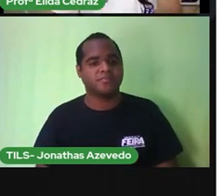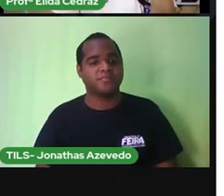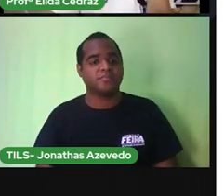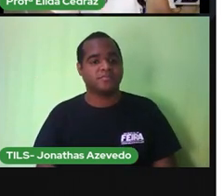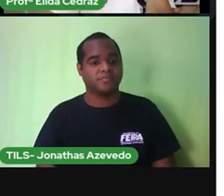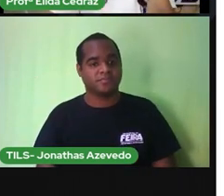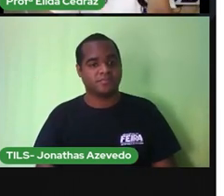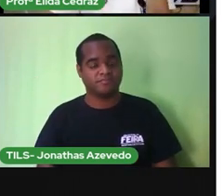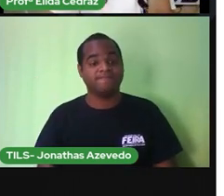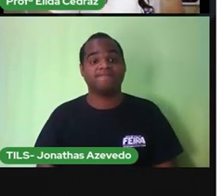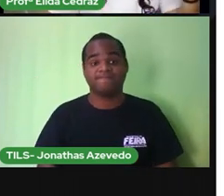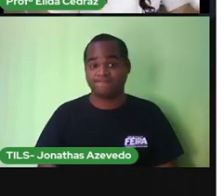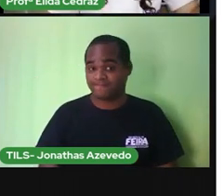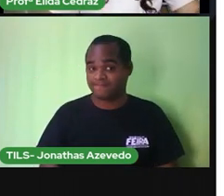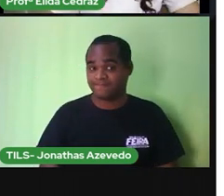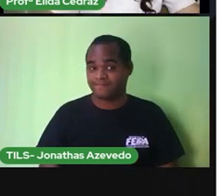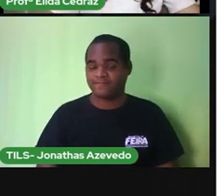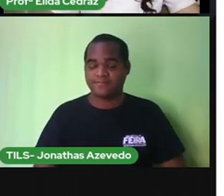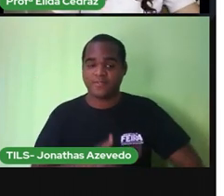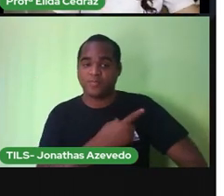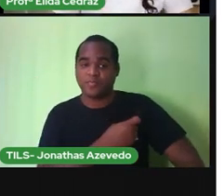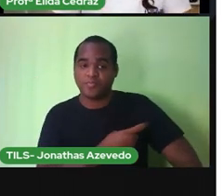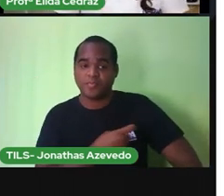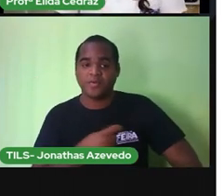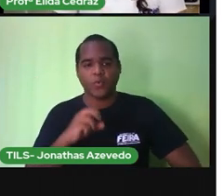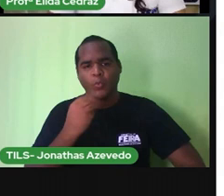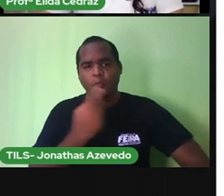temos desodorante,